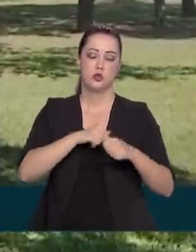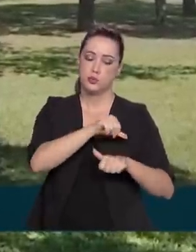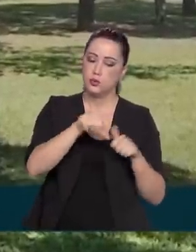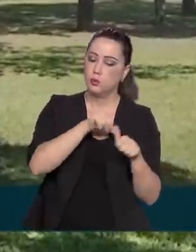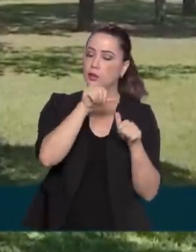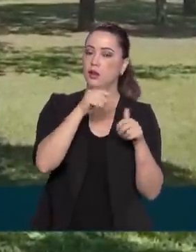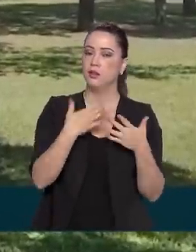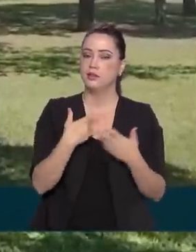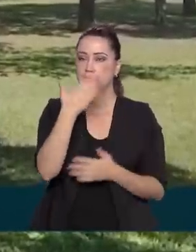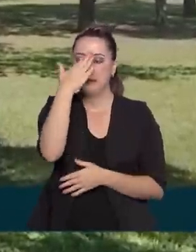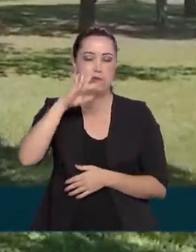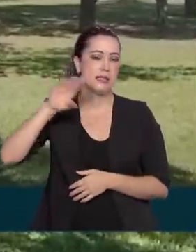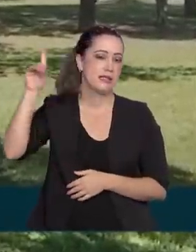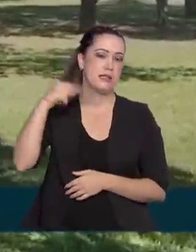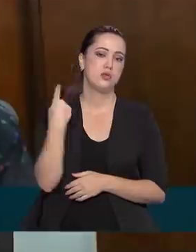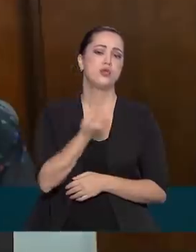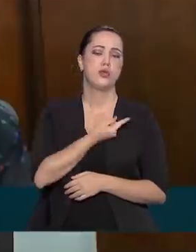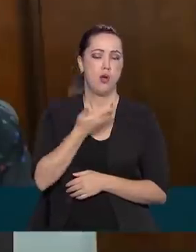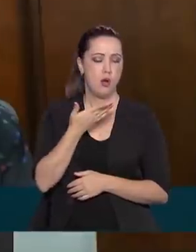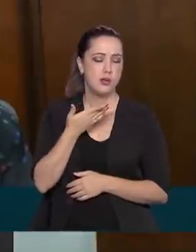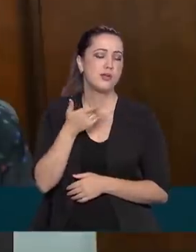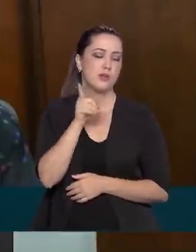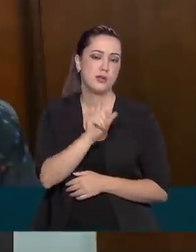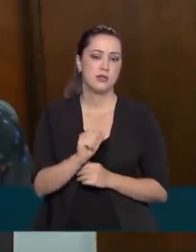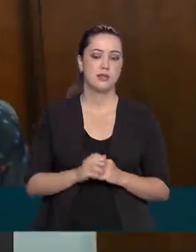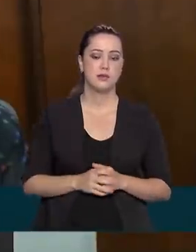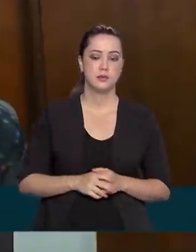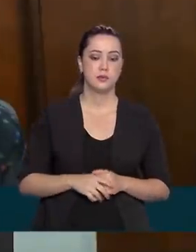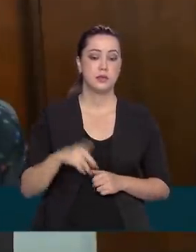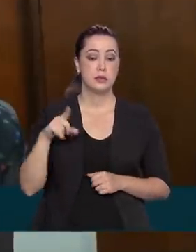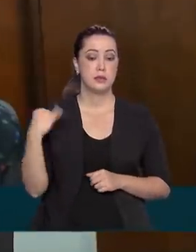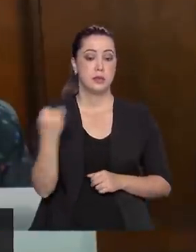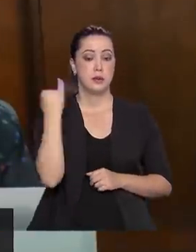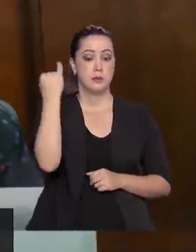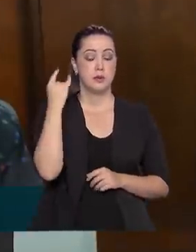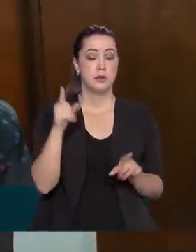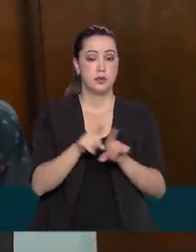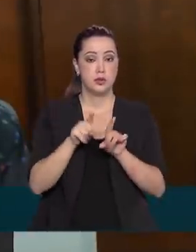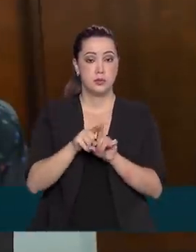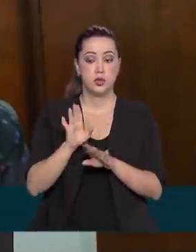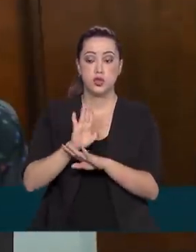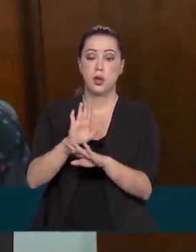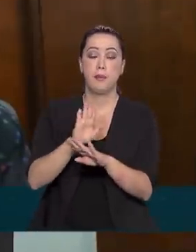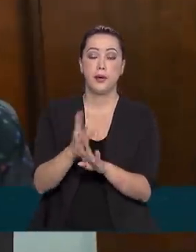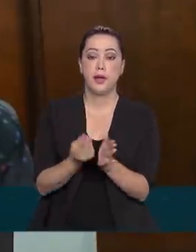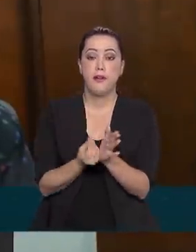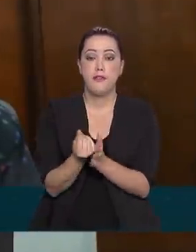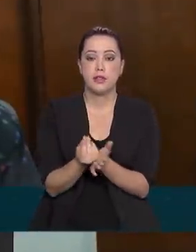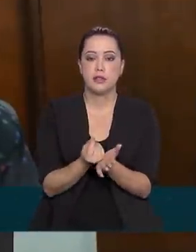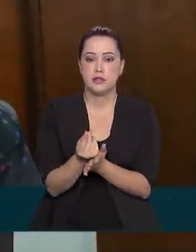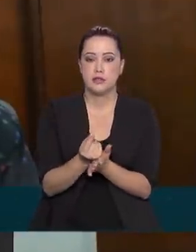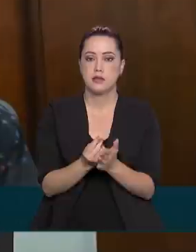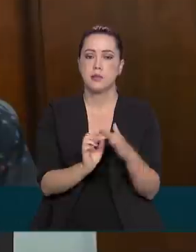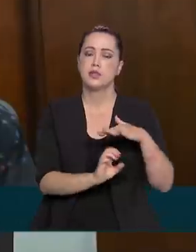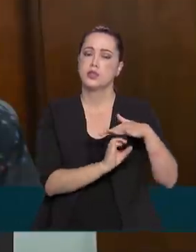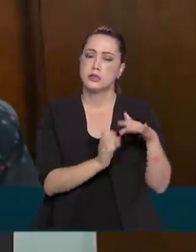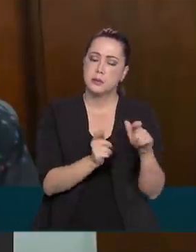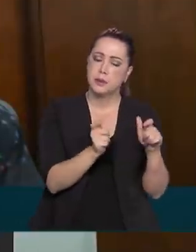graças a Deus, a gente está conseguindo. É muito importante também apoiarmos financeiramente esses empreendedores